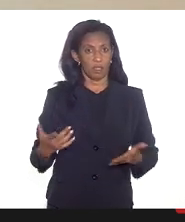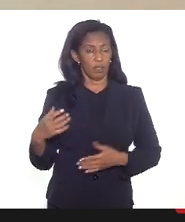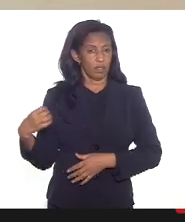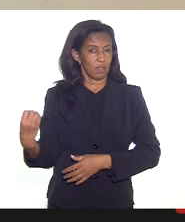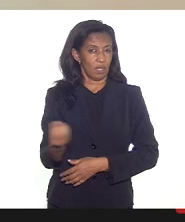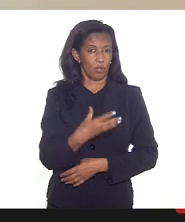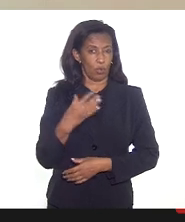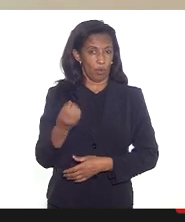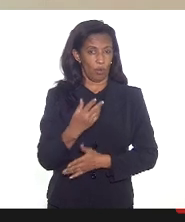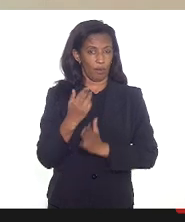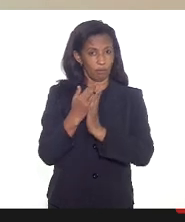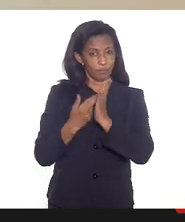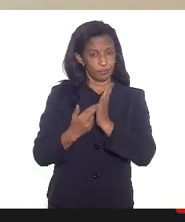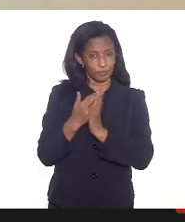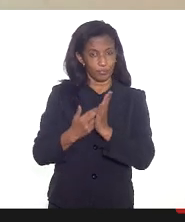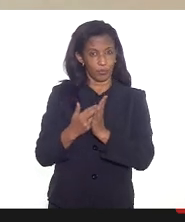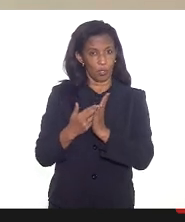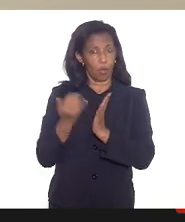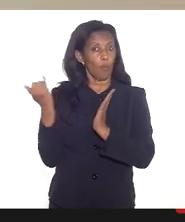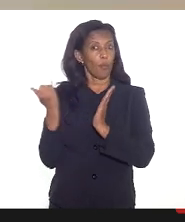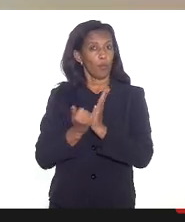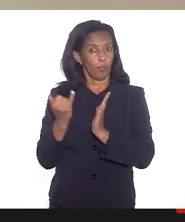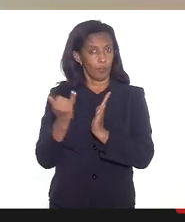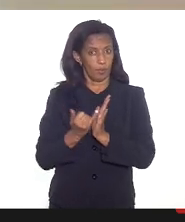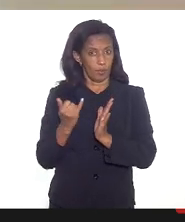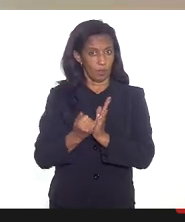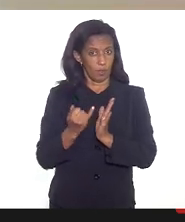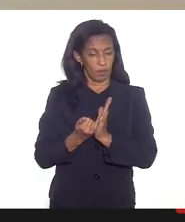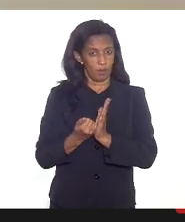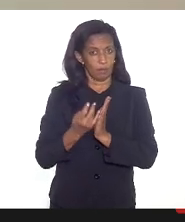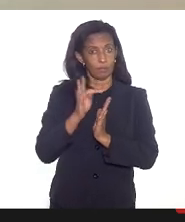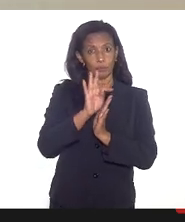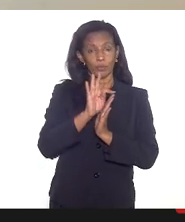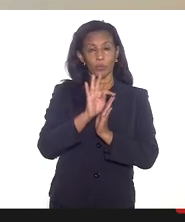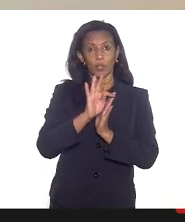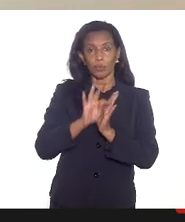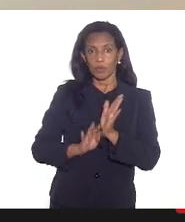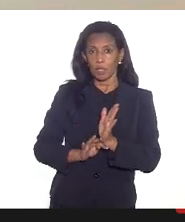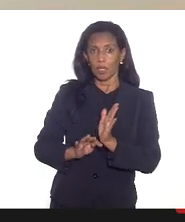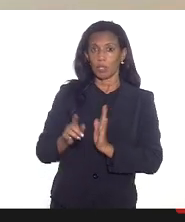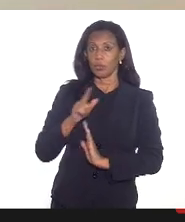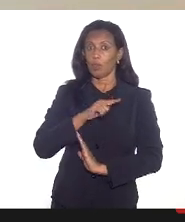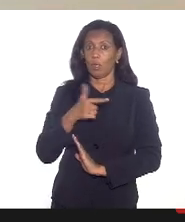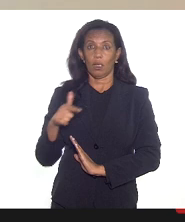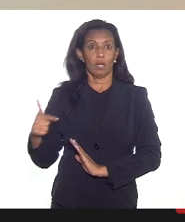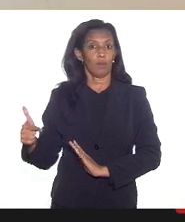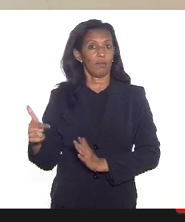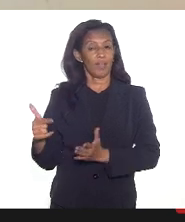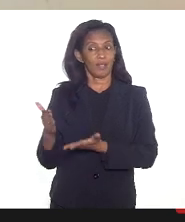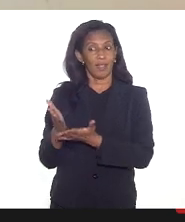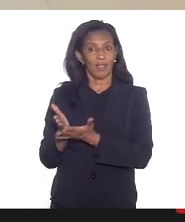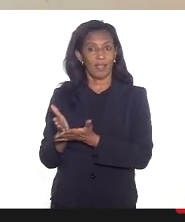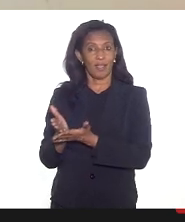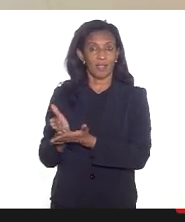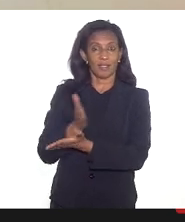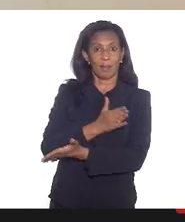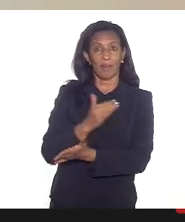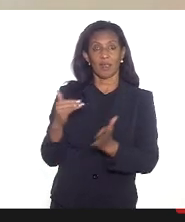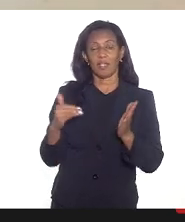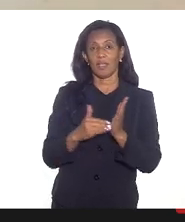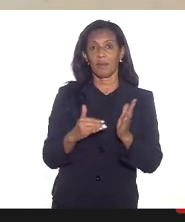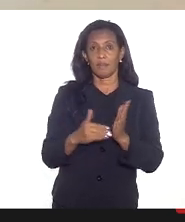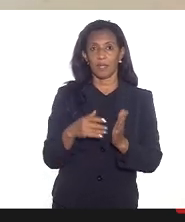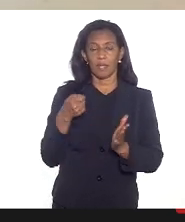nova resolução que nós vamos publicar com um novo texto ela não vai ter essa parte que limita